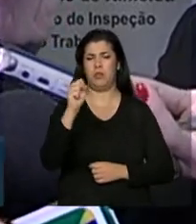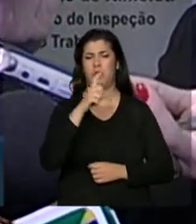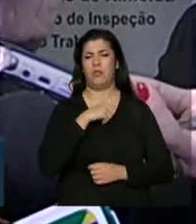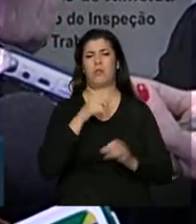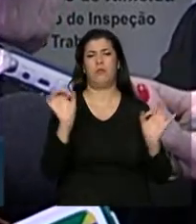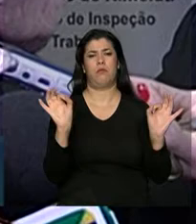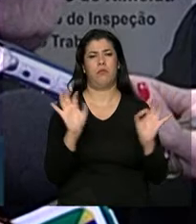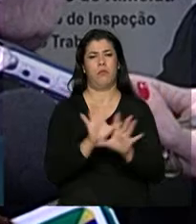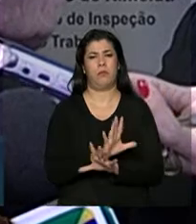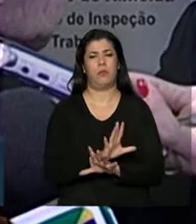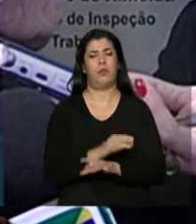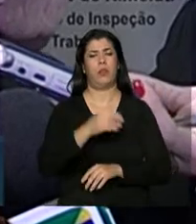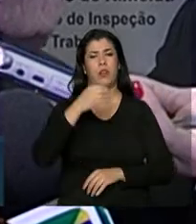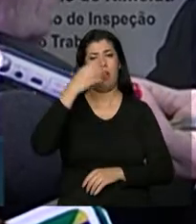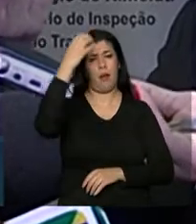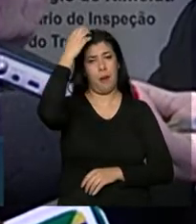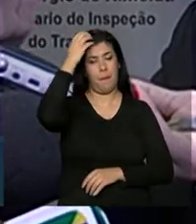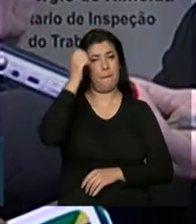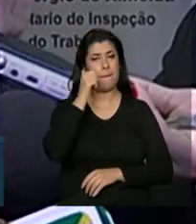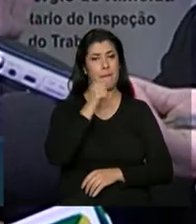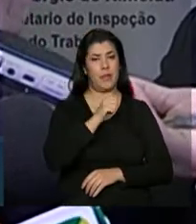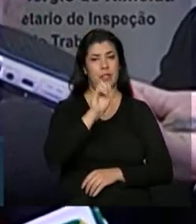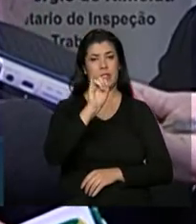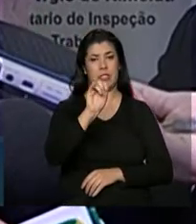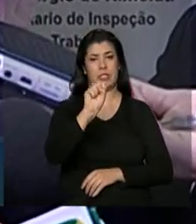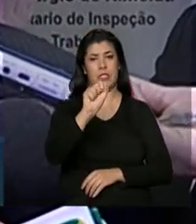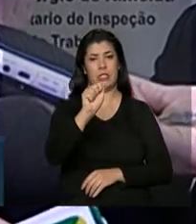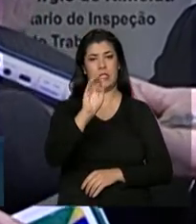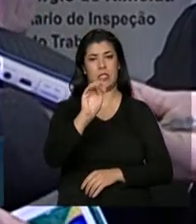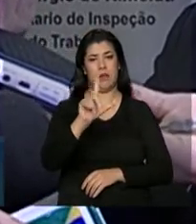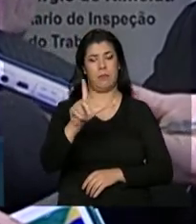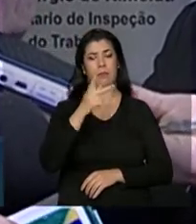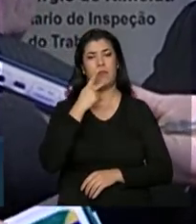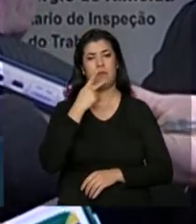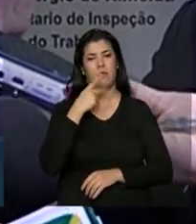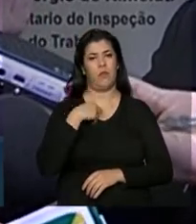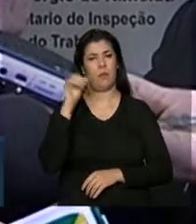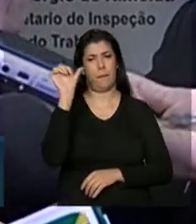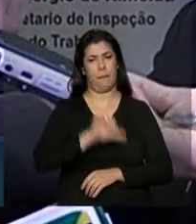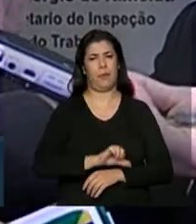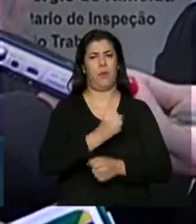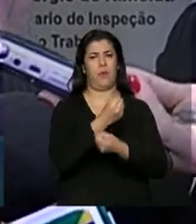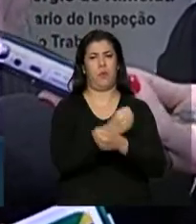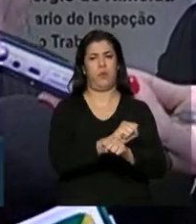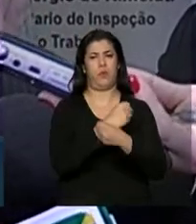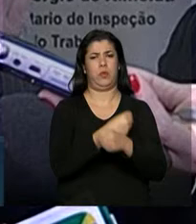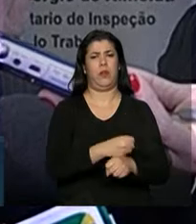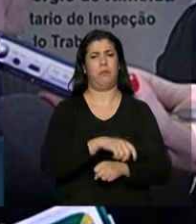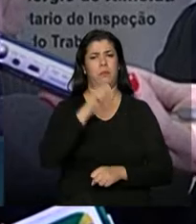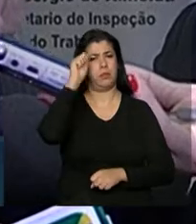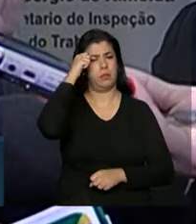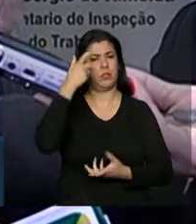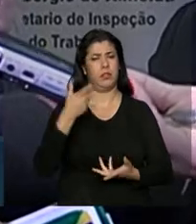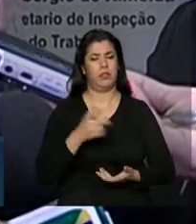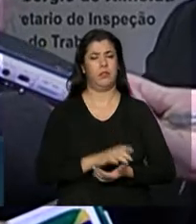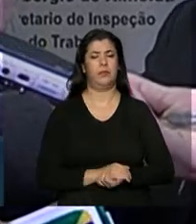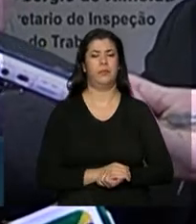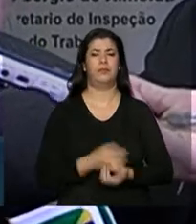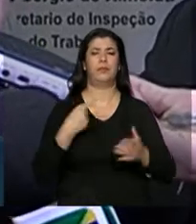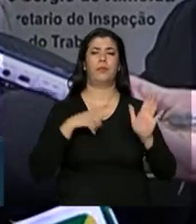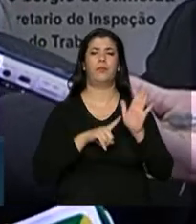abolida pela Princesa Isabel, que é mais degradante ainda do que a escravatura. Mas, ministro, o do senhor não deu apoio para o